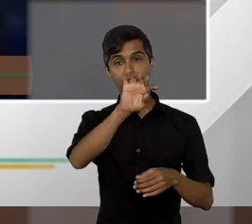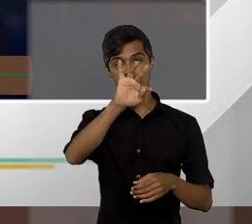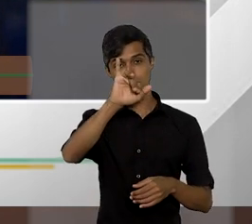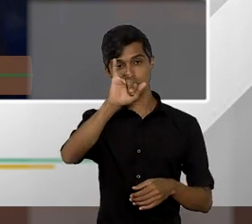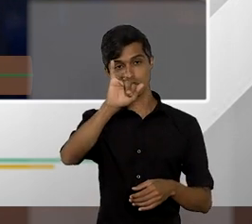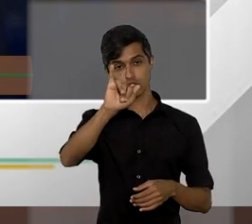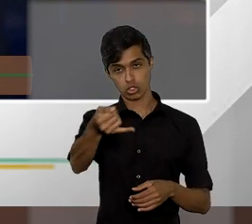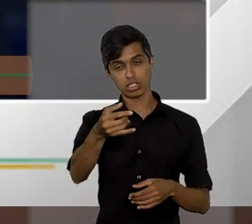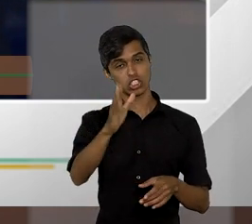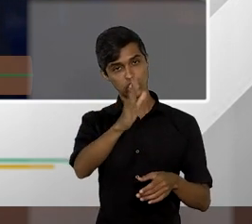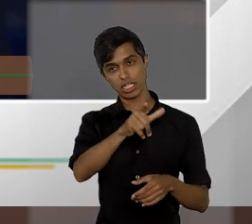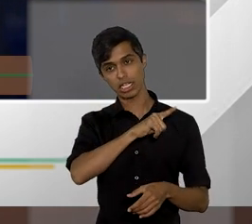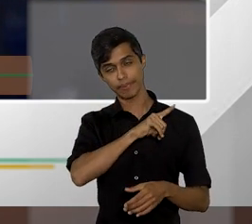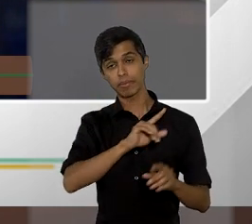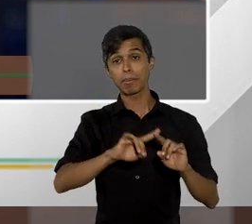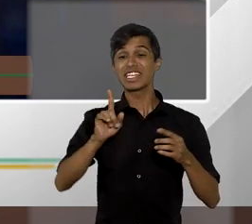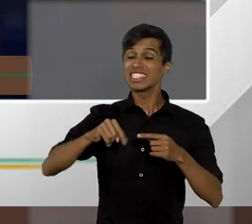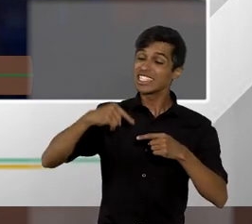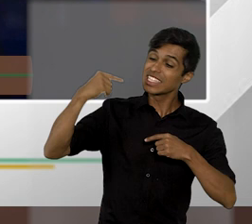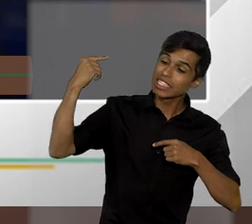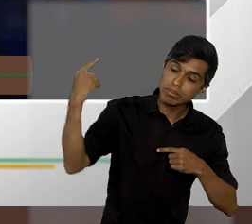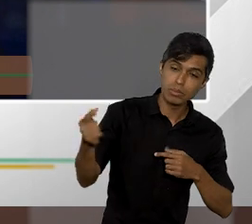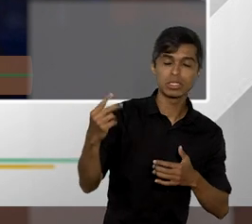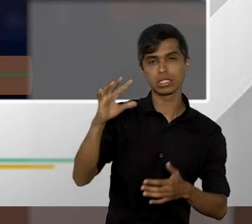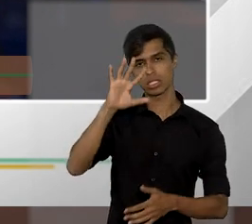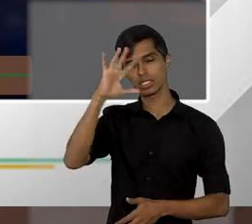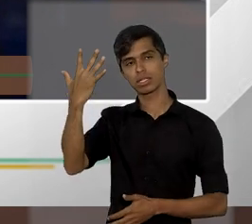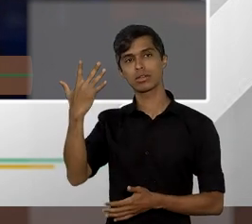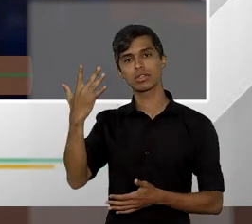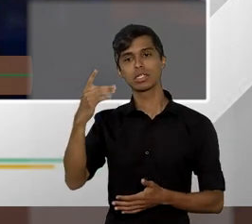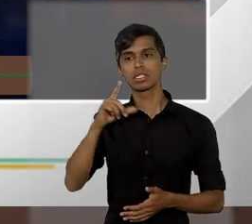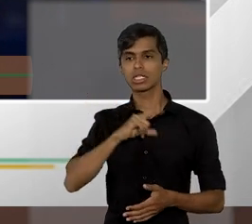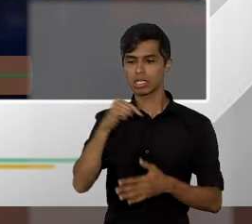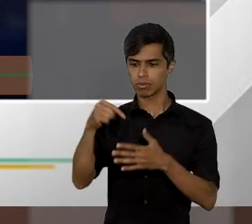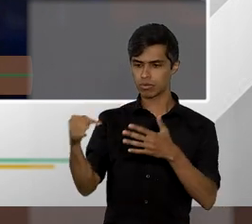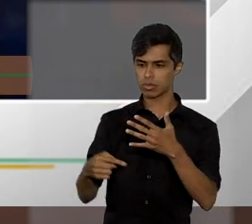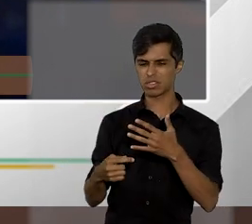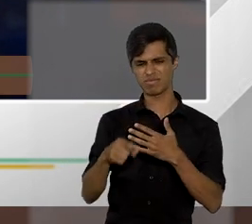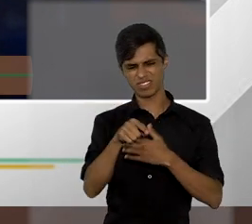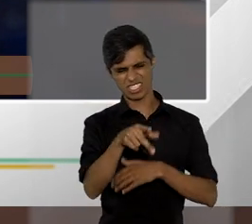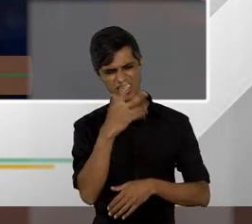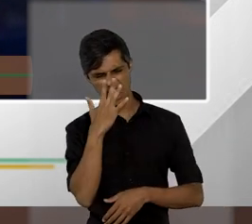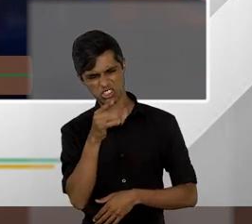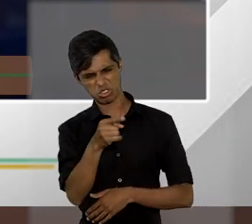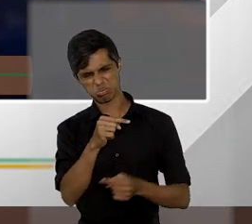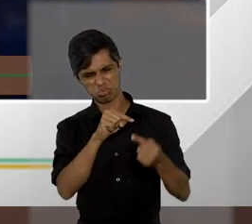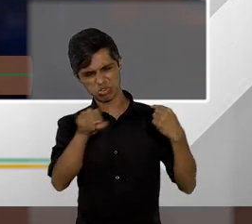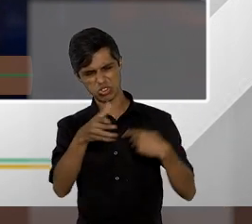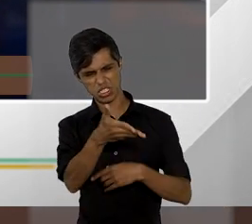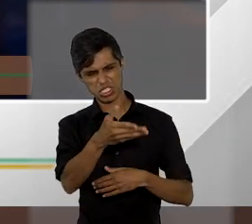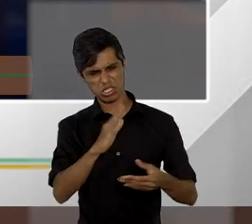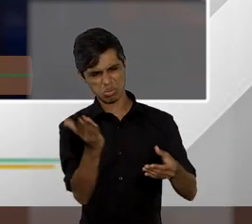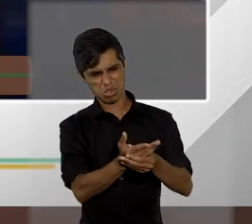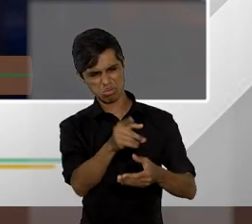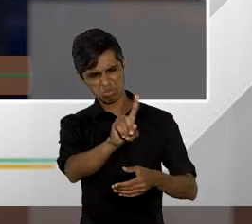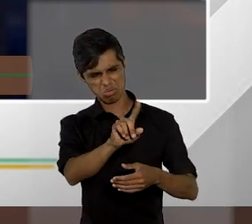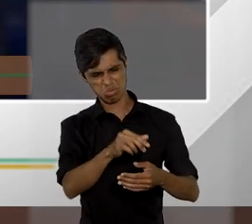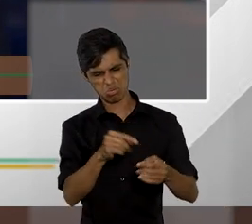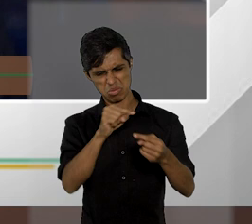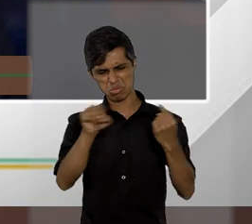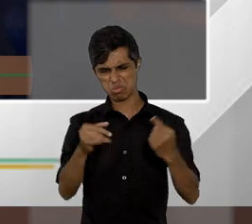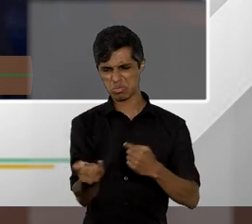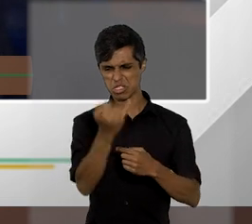depois de definido que determinada questão não é relevante ou que determinada questão é relevante